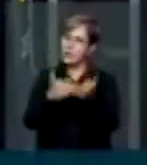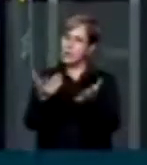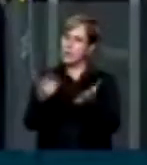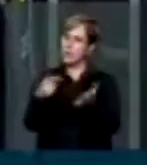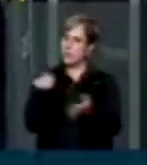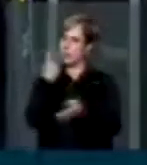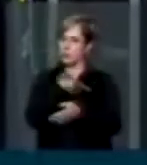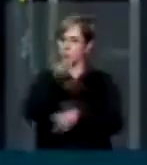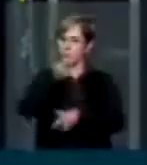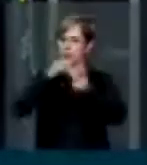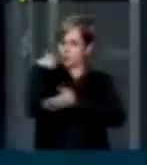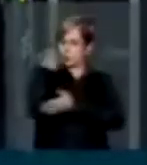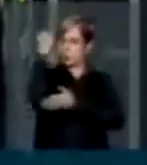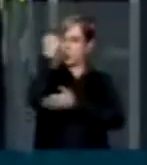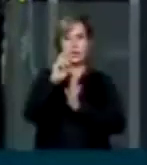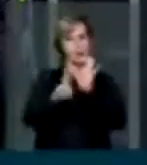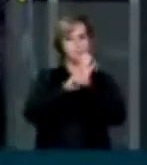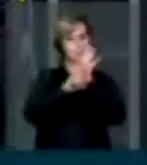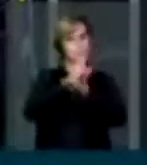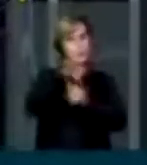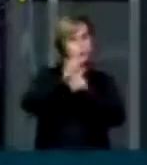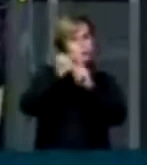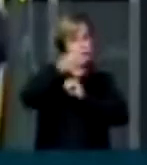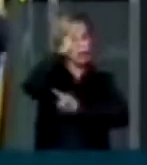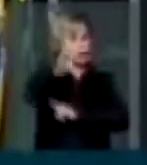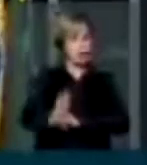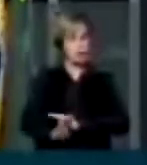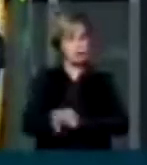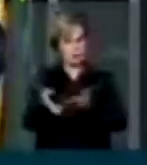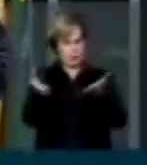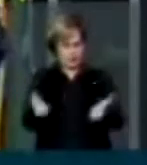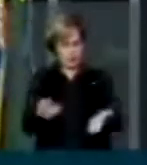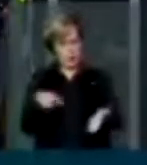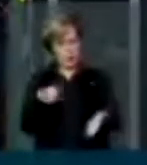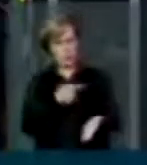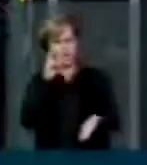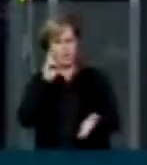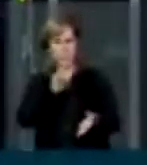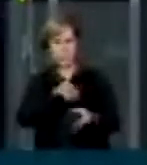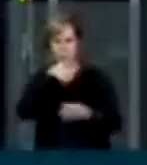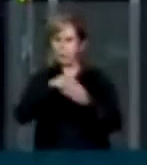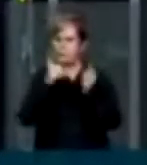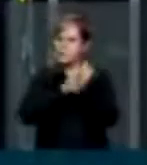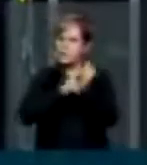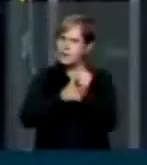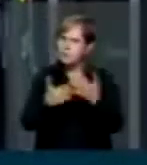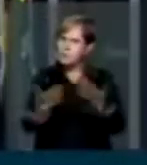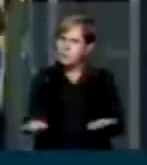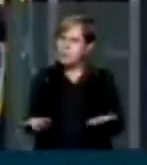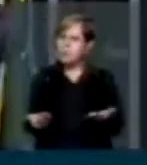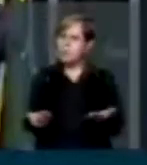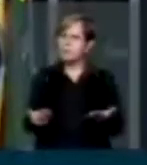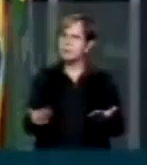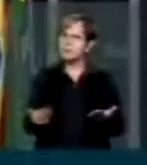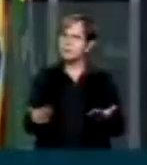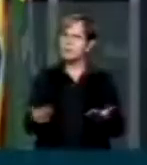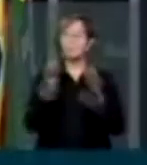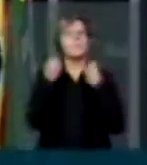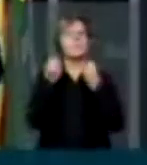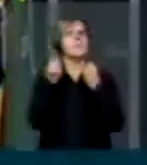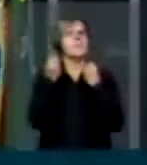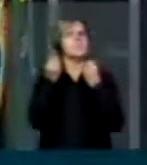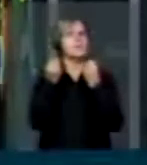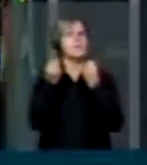para representar a sociedade brasileira. E aqui vimos e muitas vezes votamos sob o manto